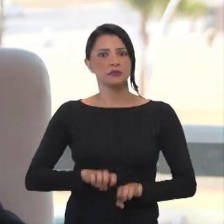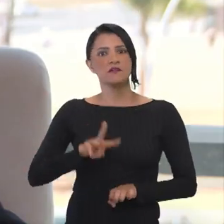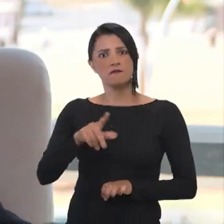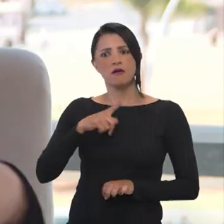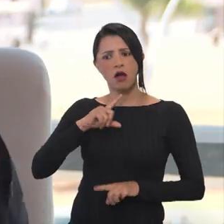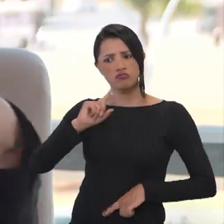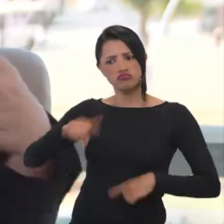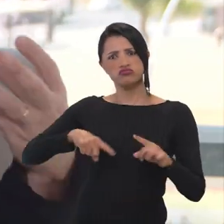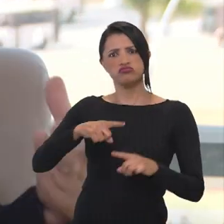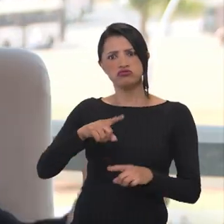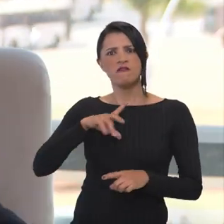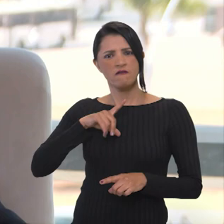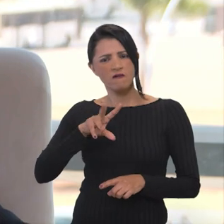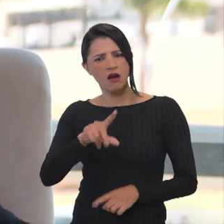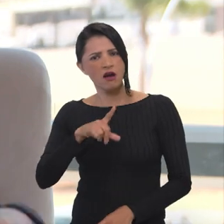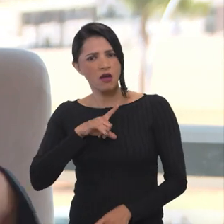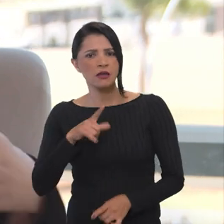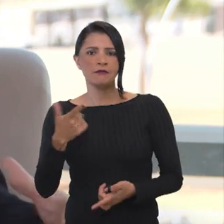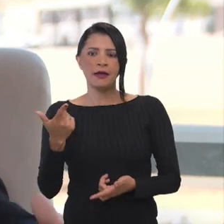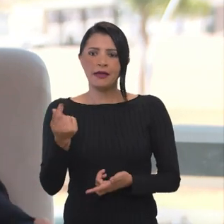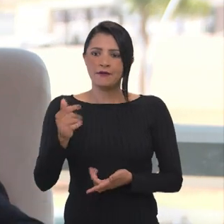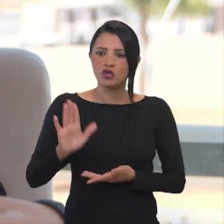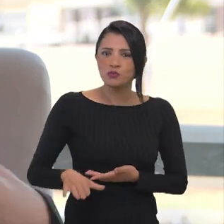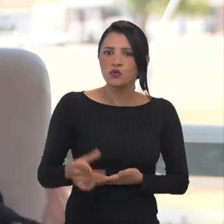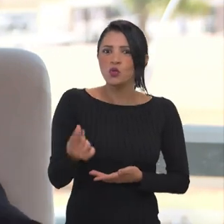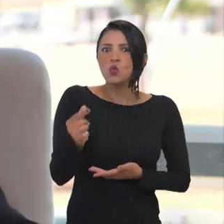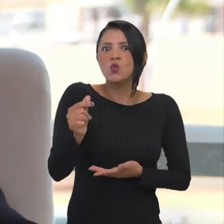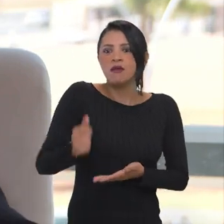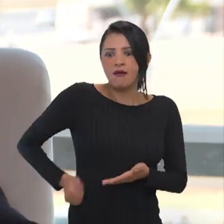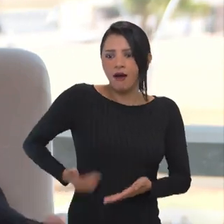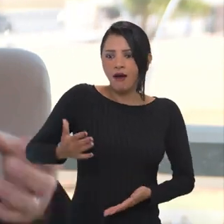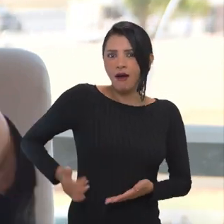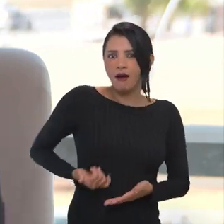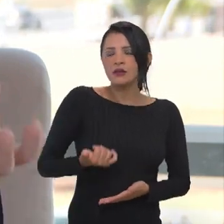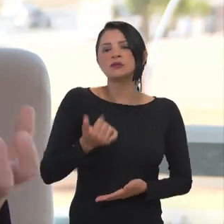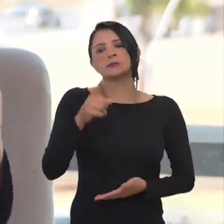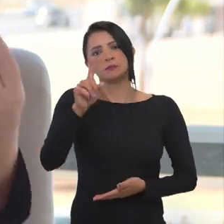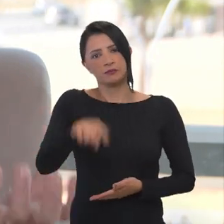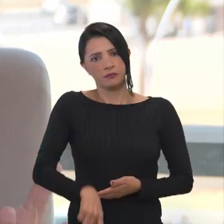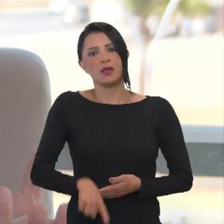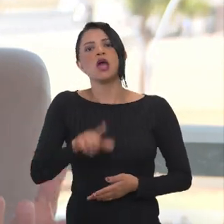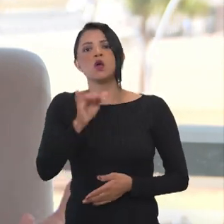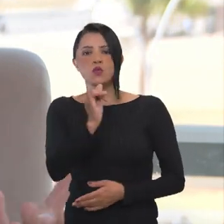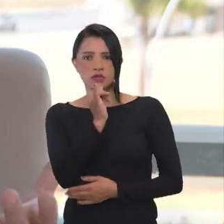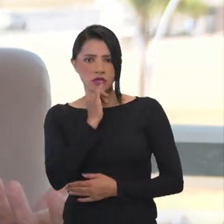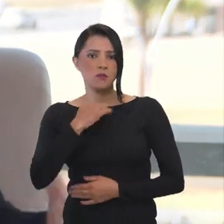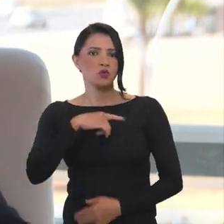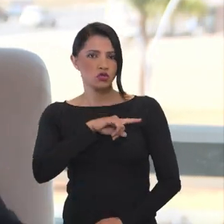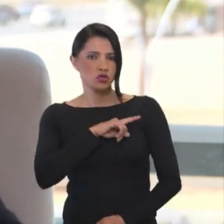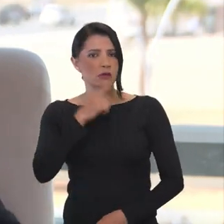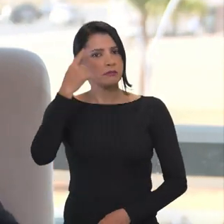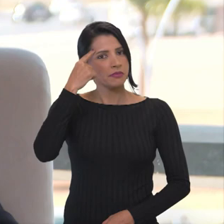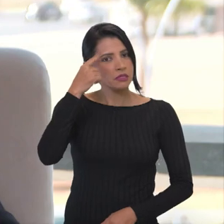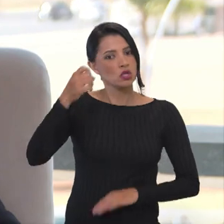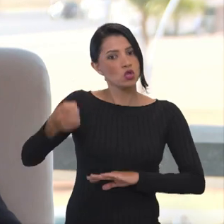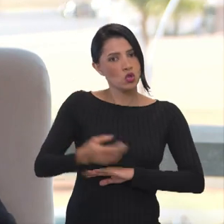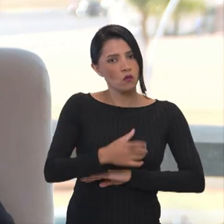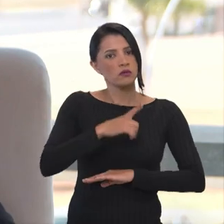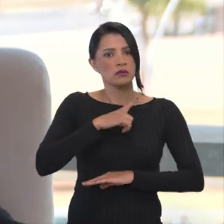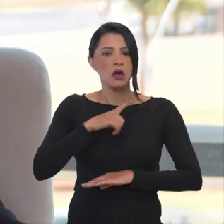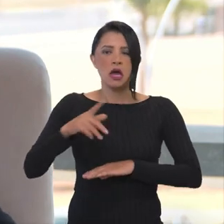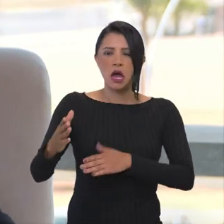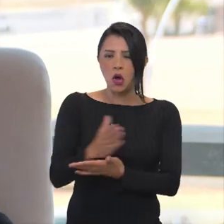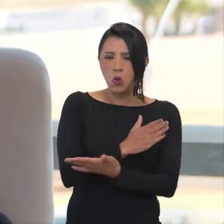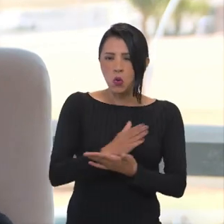ter um ganho de produtividade, um ganho de escala, que vai reduzir custos muito grande. Então, esse é um exemplo de uma grande inovação que a está pensando, existem